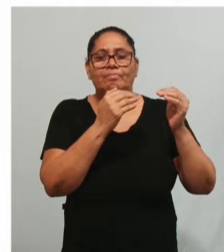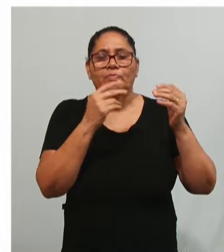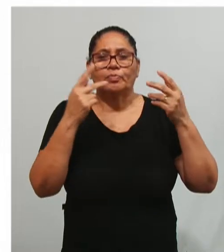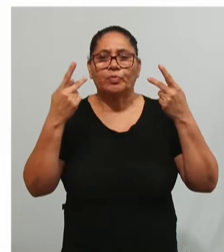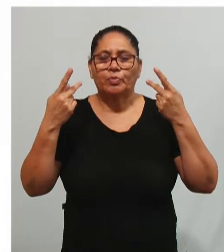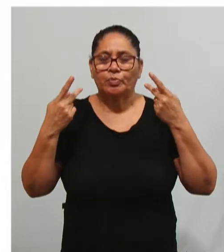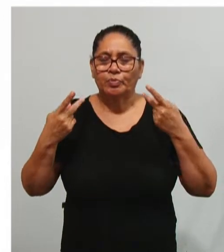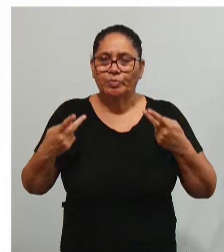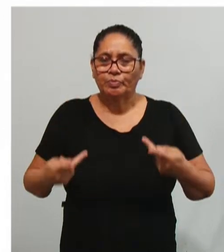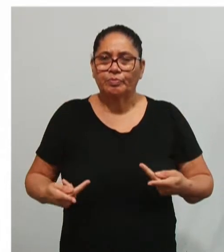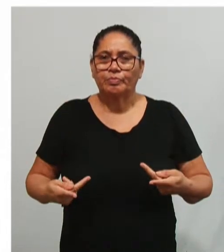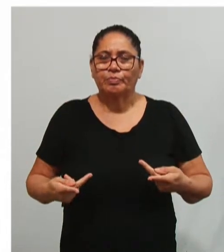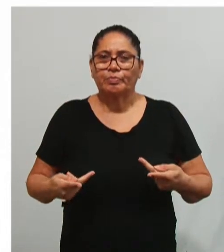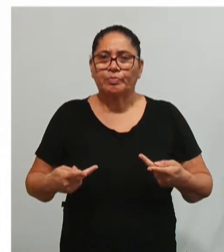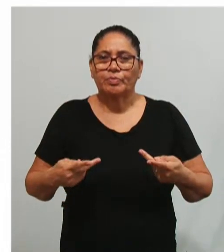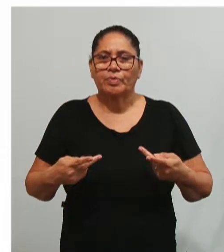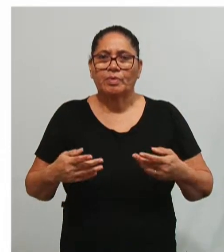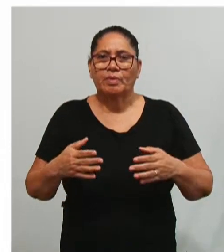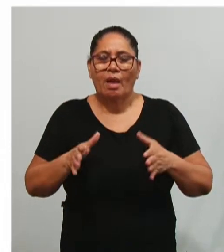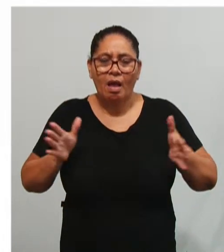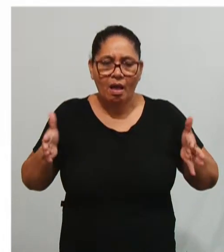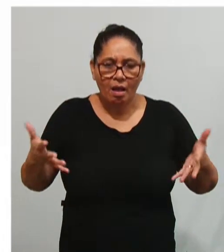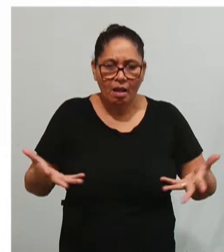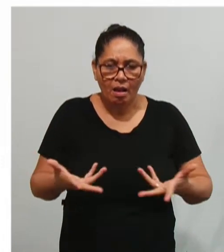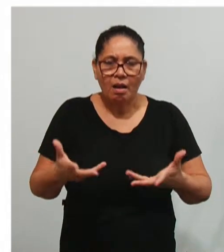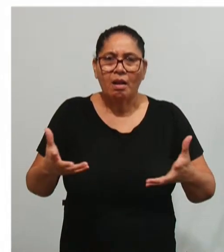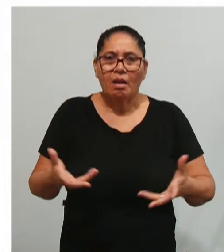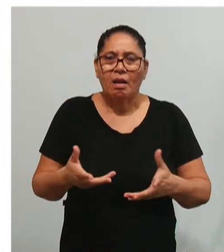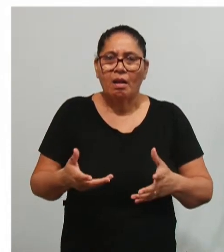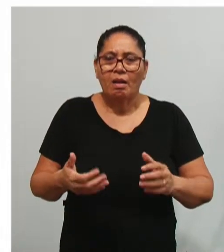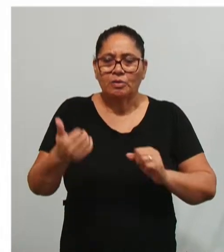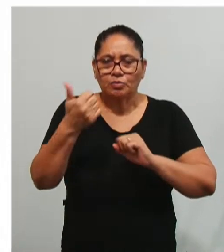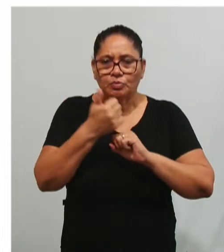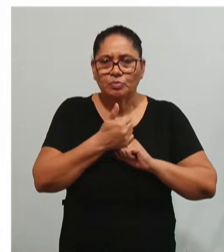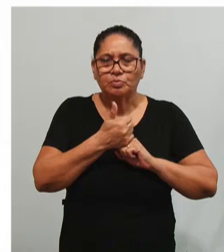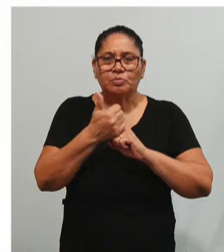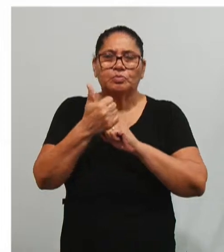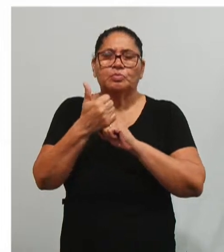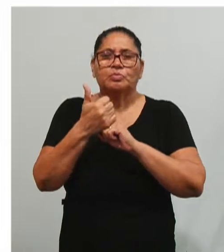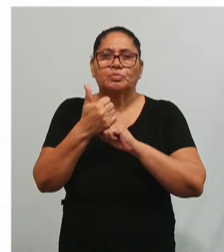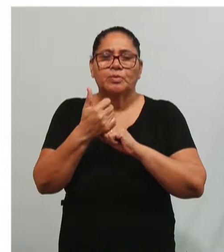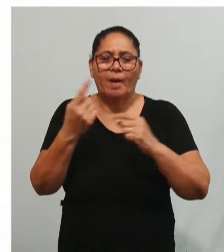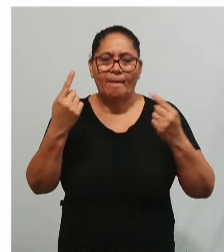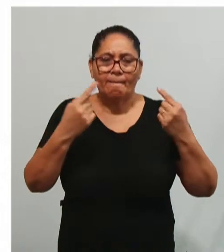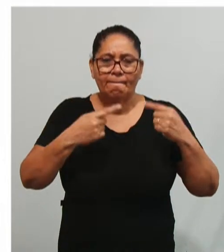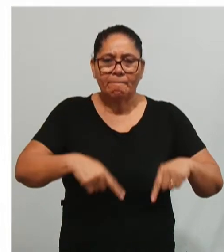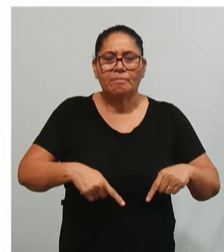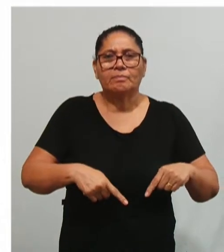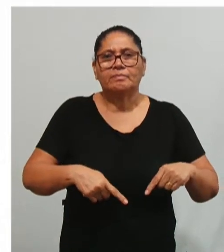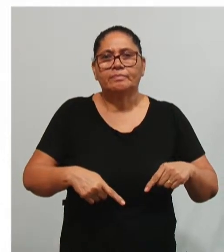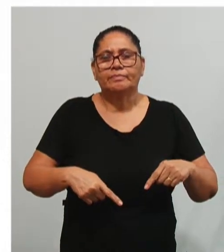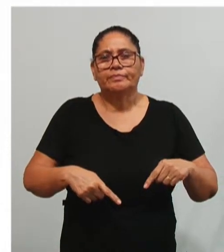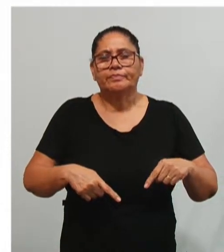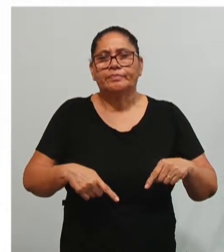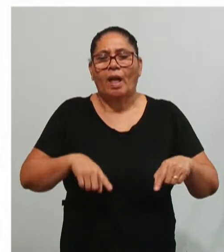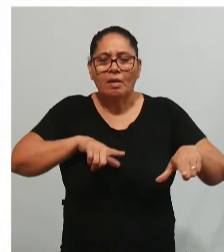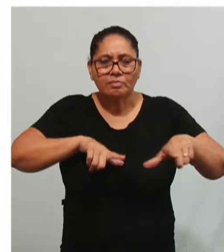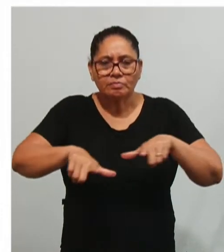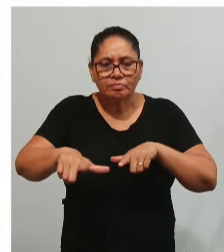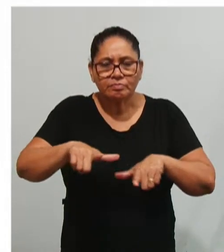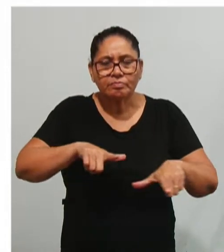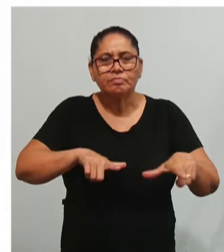comportamentais e motivacionais. Além da liderança, competitividade, empregabilidade,